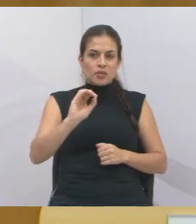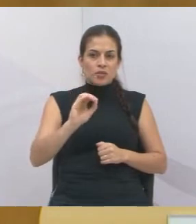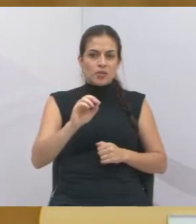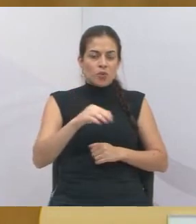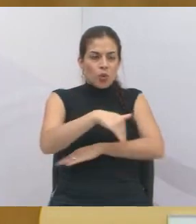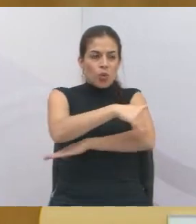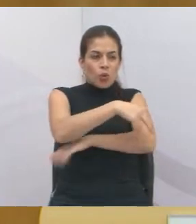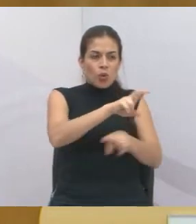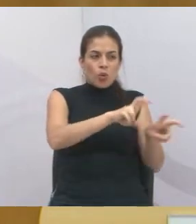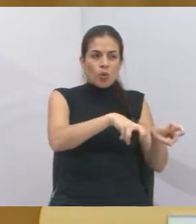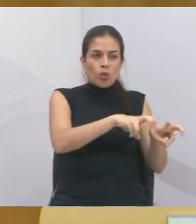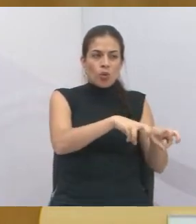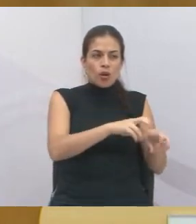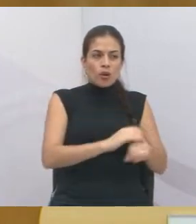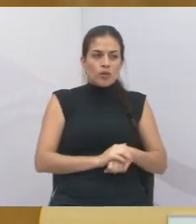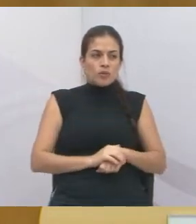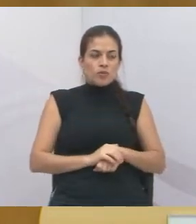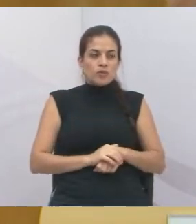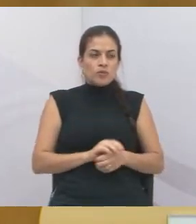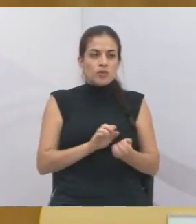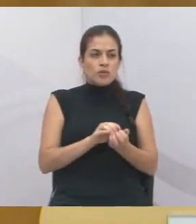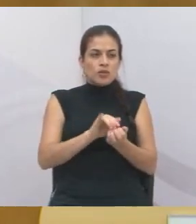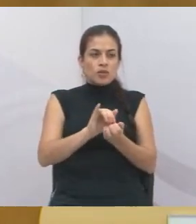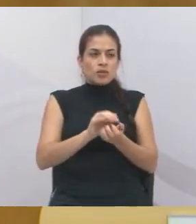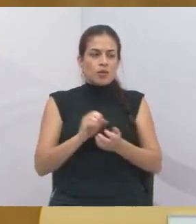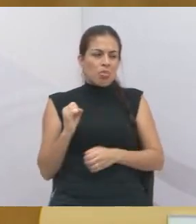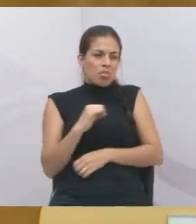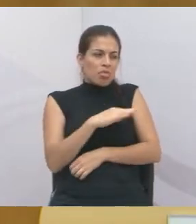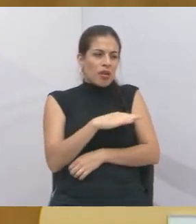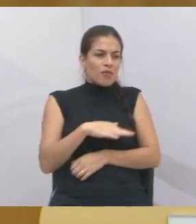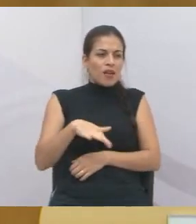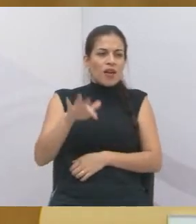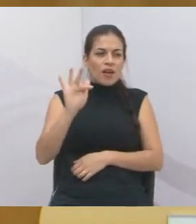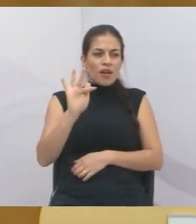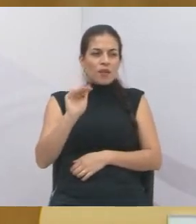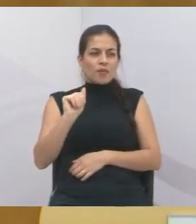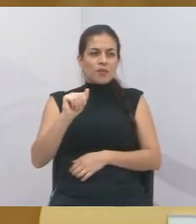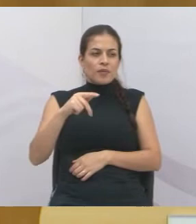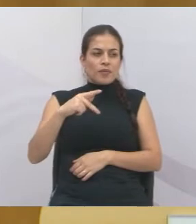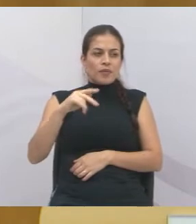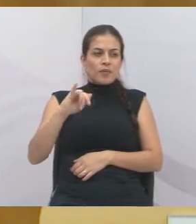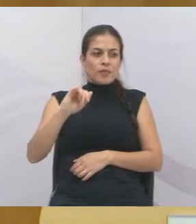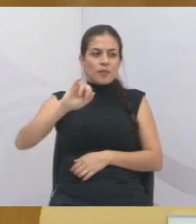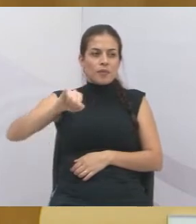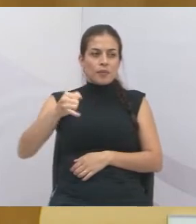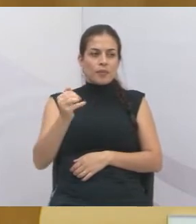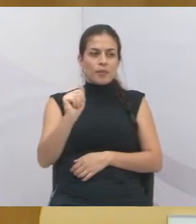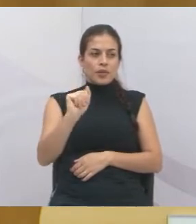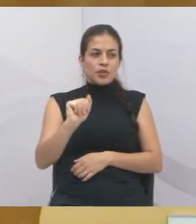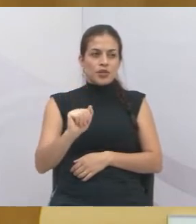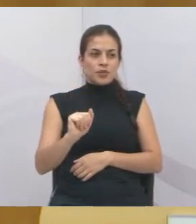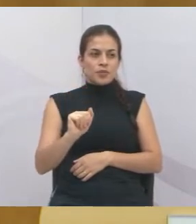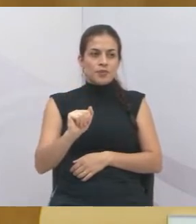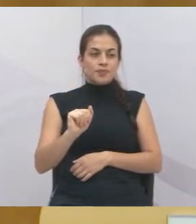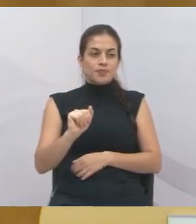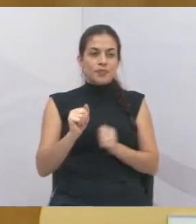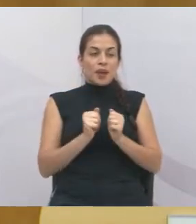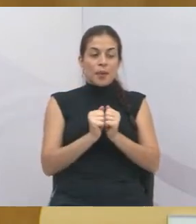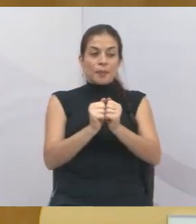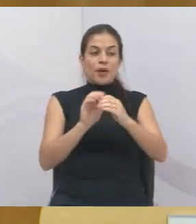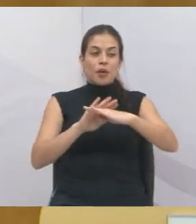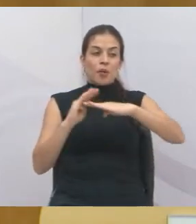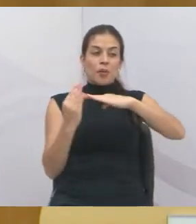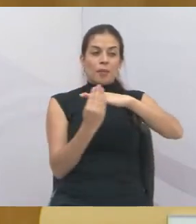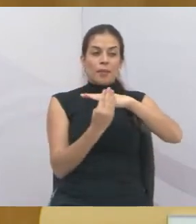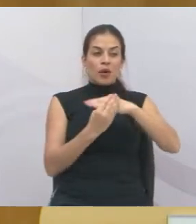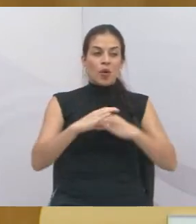a Nova Fapígia, né? Ali em frente, é o Sindicato Rural próximo ao Jardim Colônia. Não tem condições